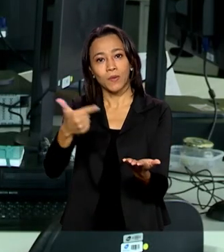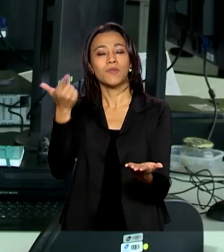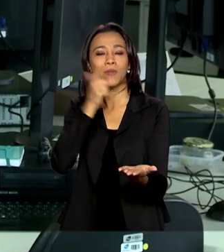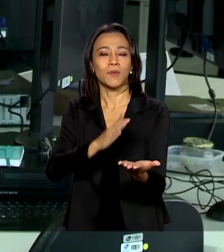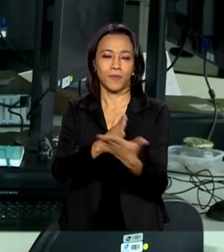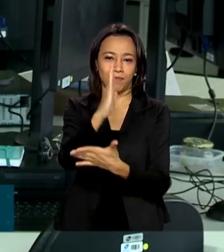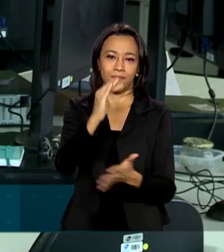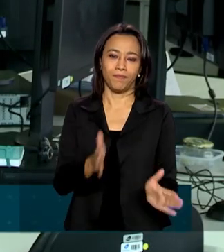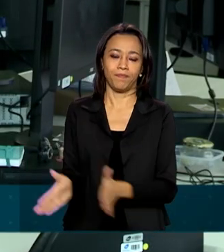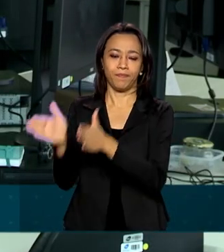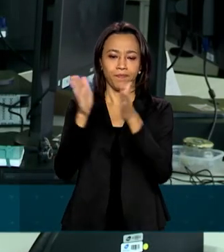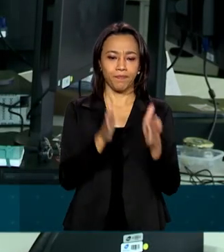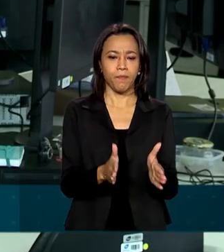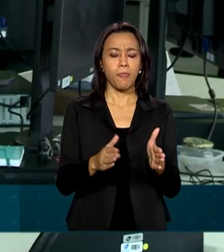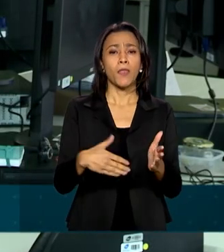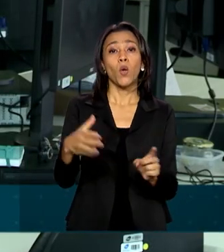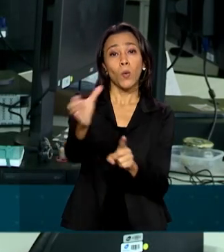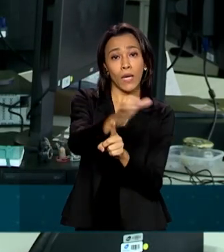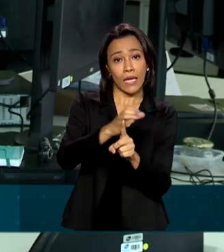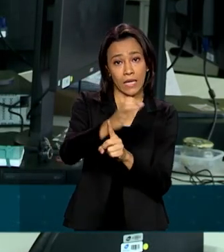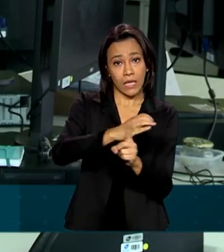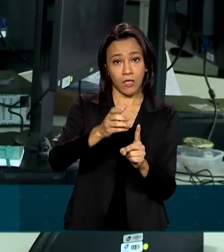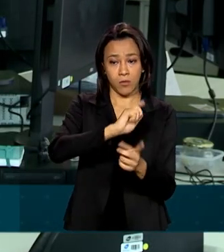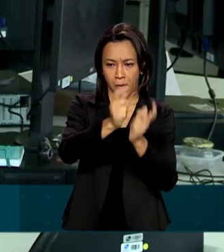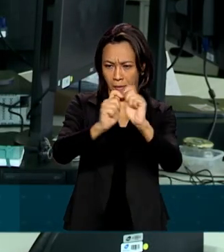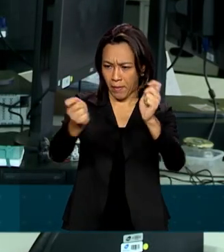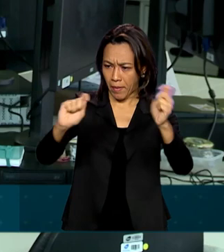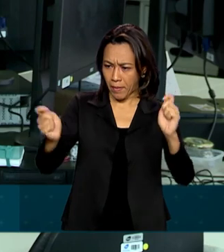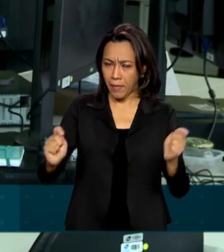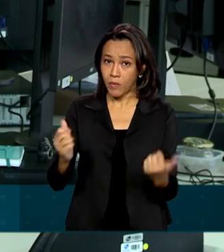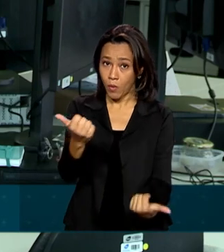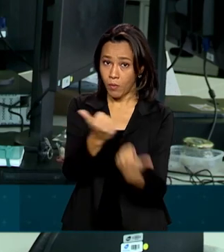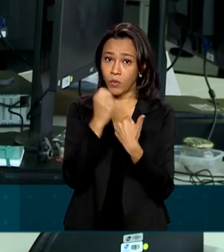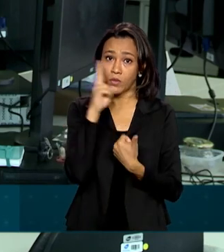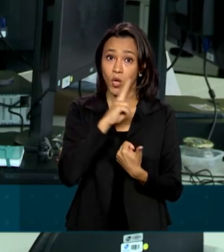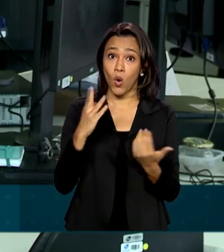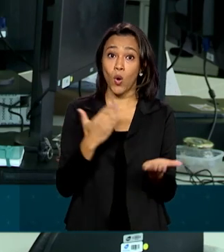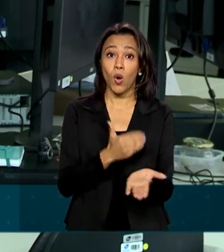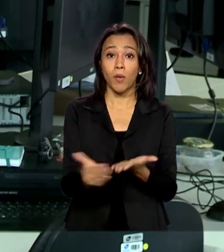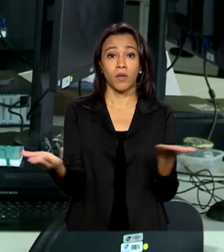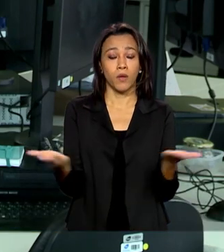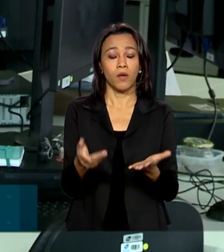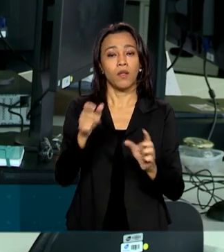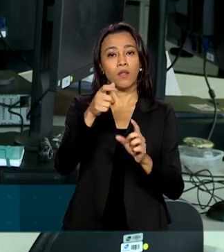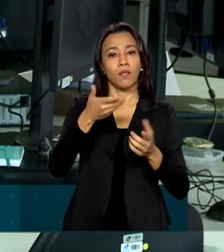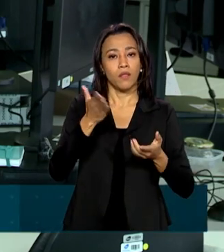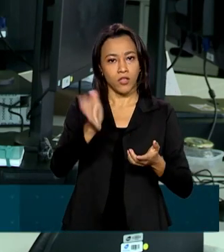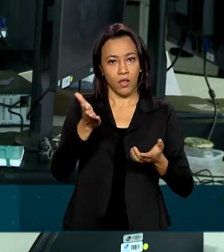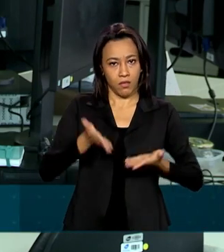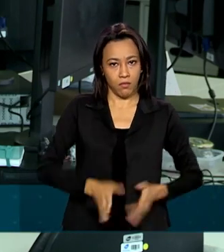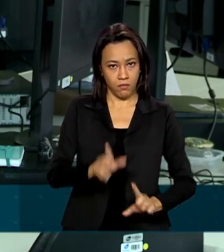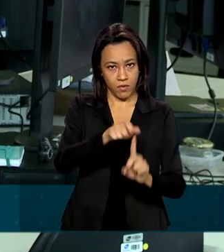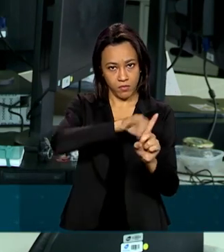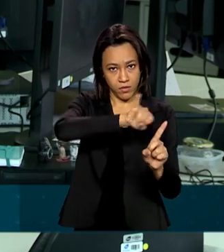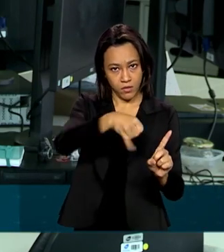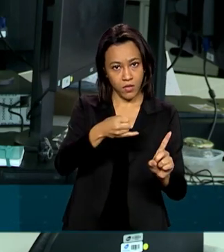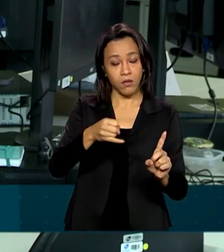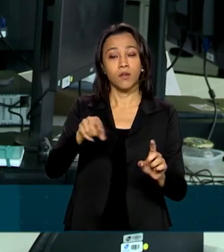O calendário de pagamento do auxílio emergencial começa hoje para os nascidos entre janeiro e maio.